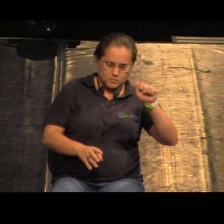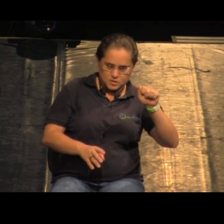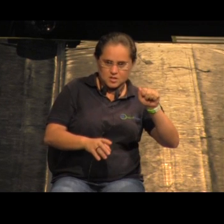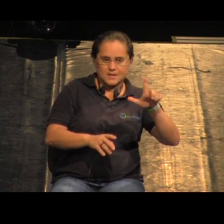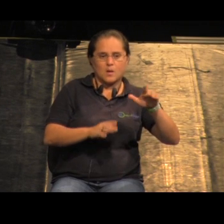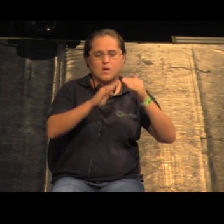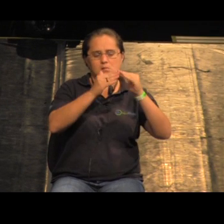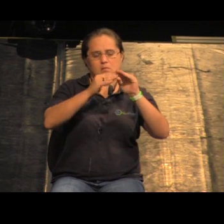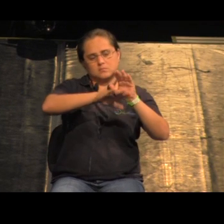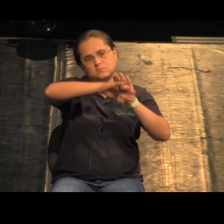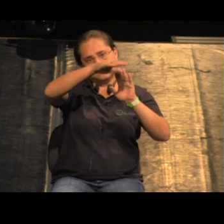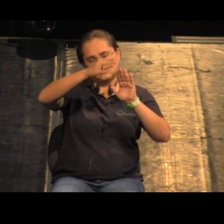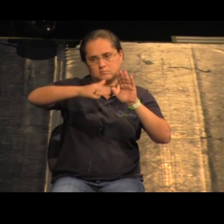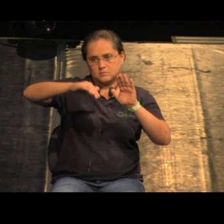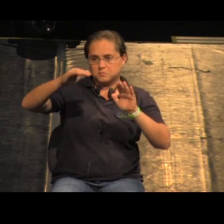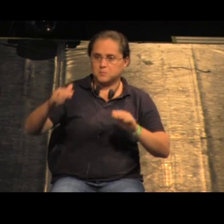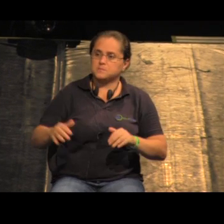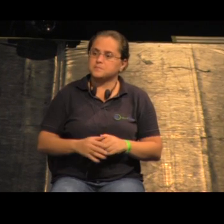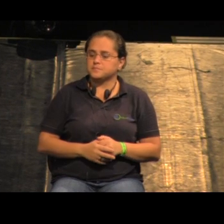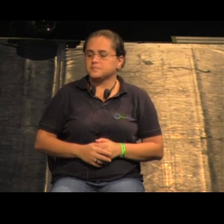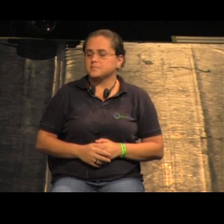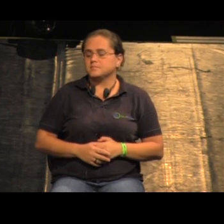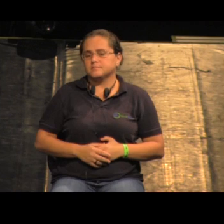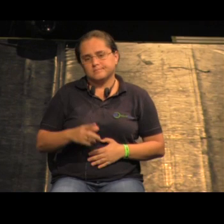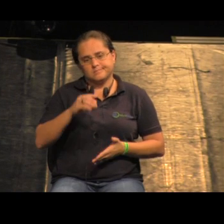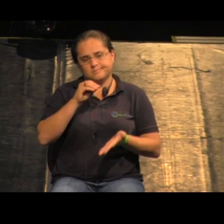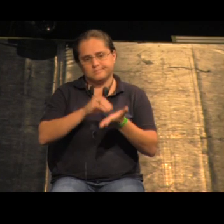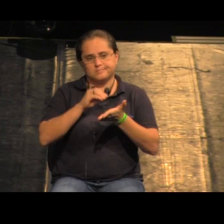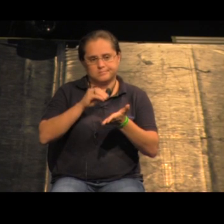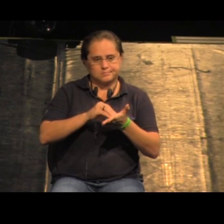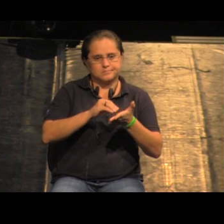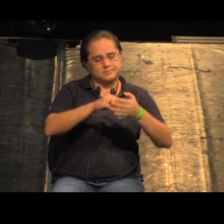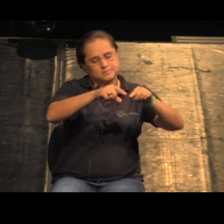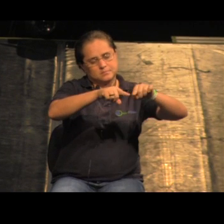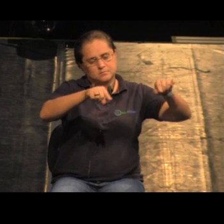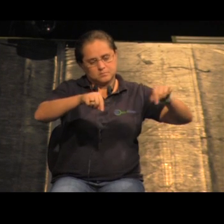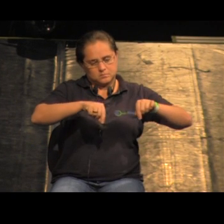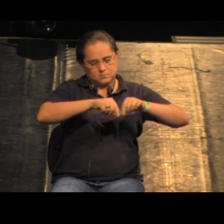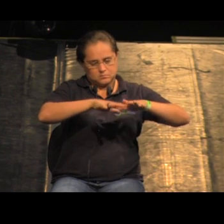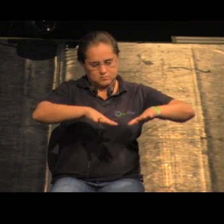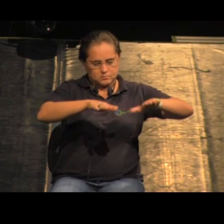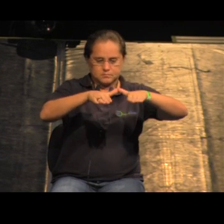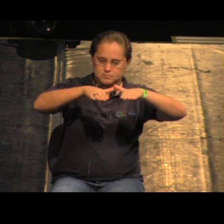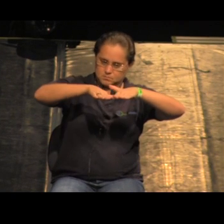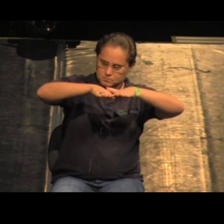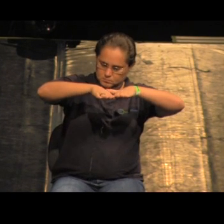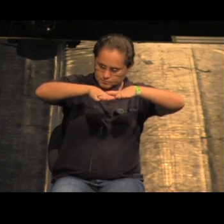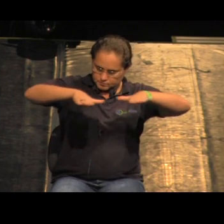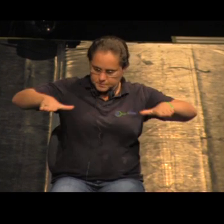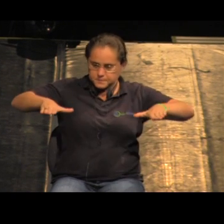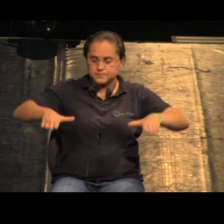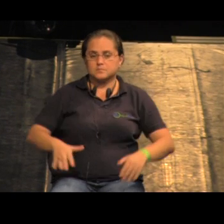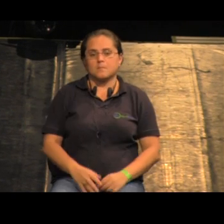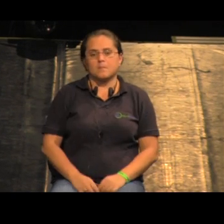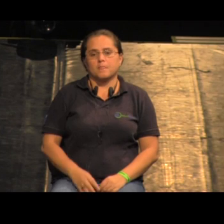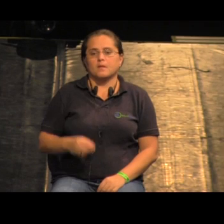morro muito inclinado e tem uma carência muito grande por espaços planos na horizontal é difícil